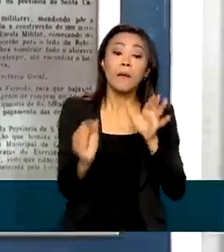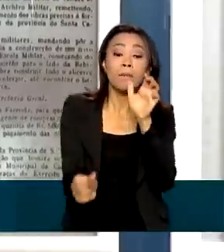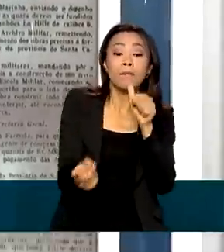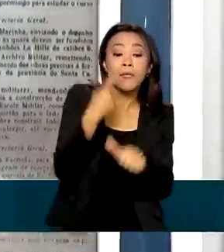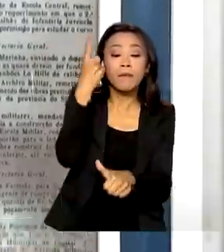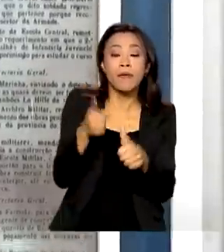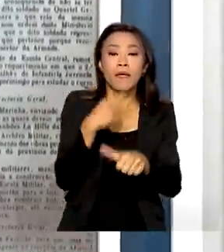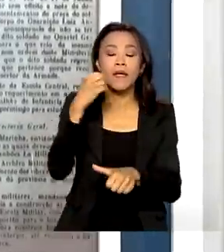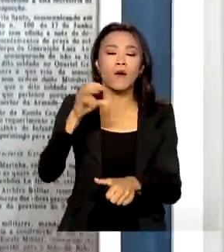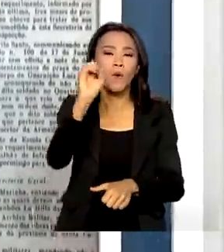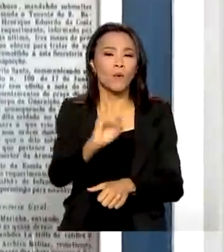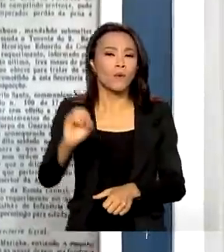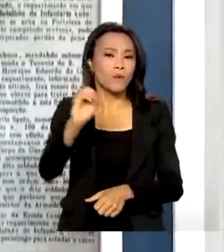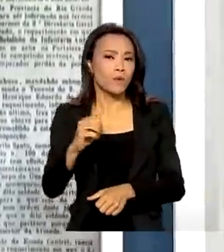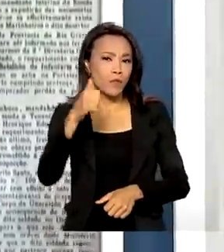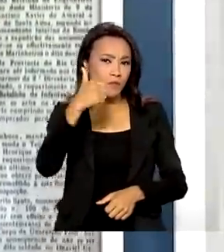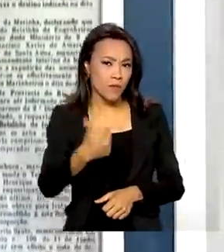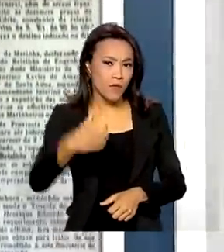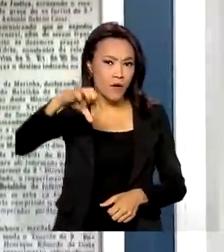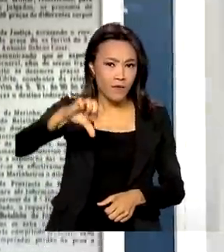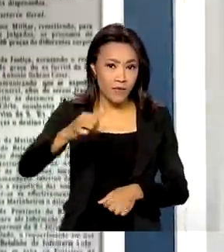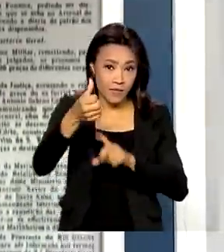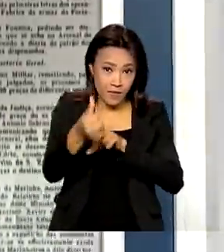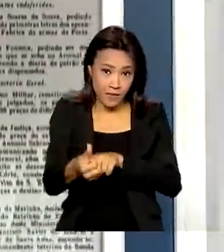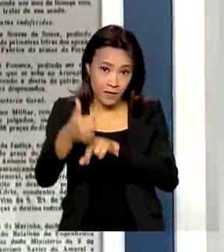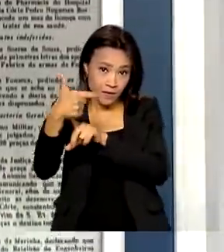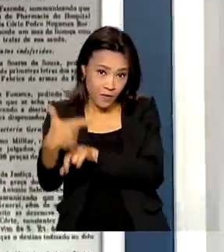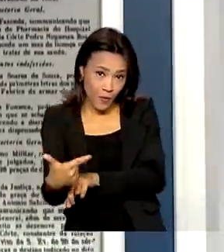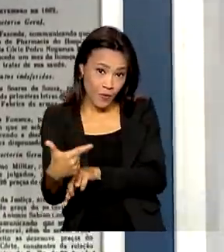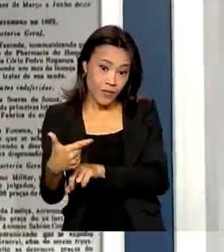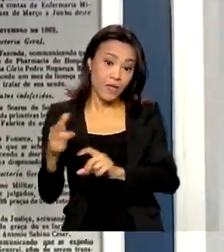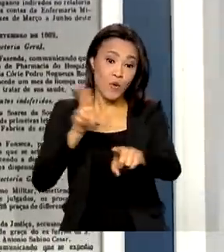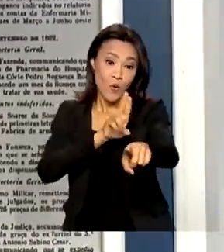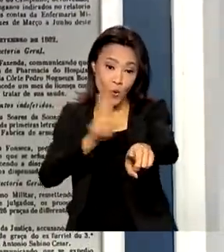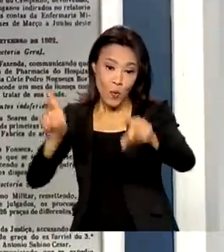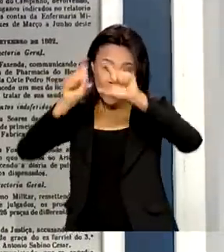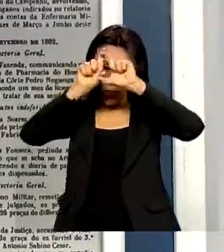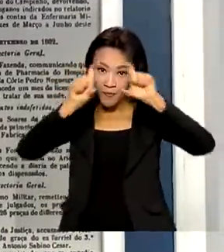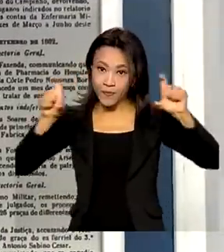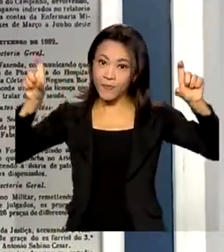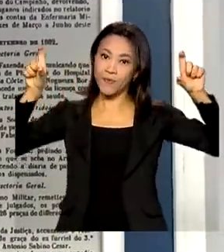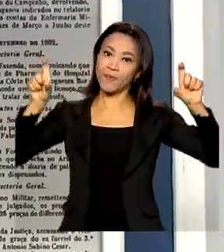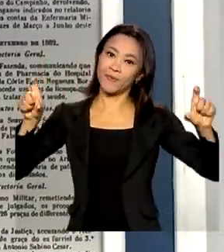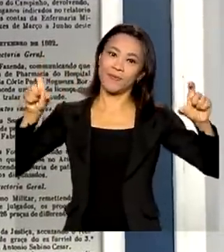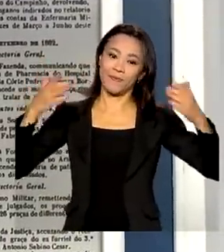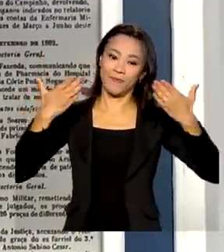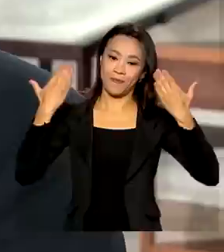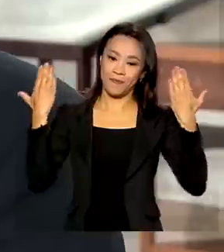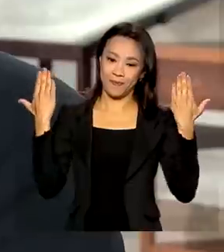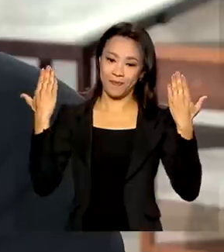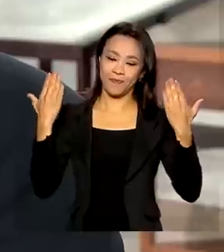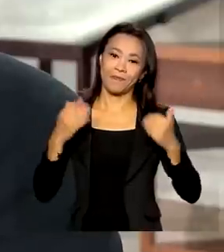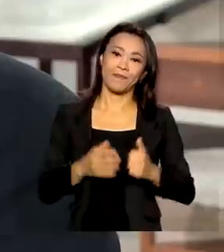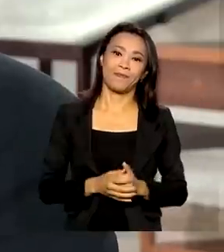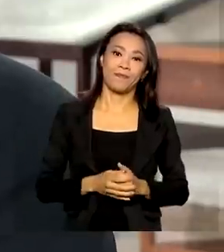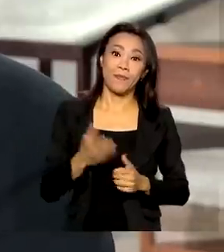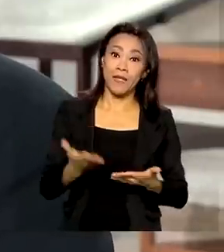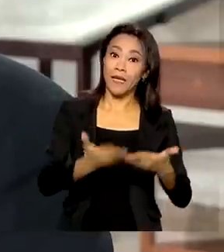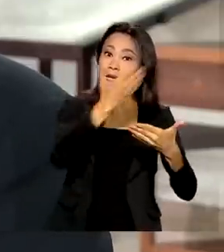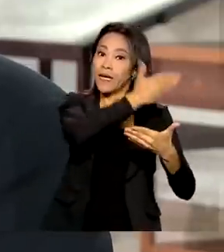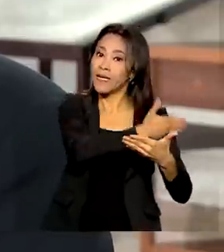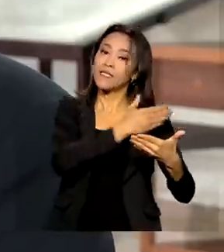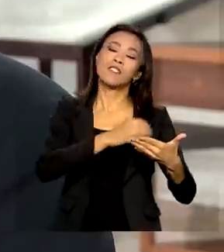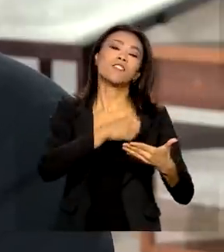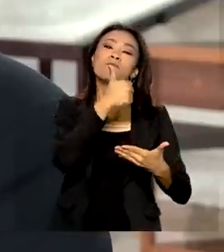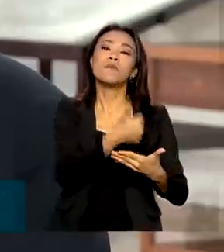outubro de 1862, sob o nome de Diário Oficial do Império do Brasil. Antes de ser impresso em